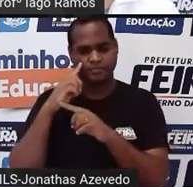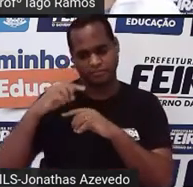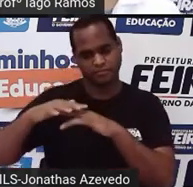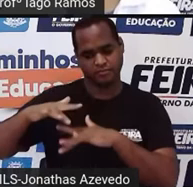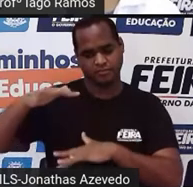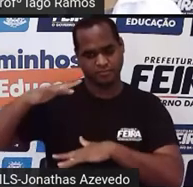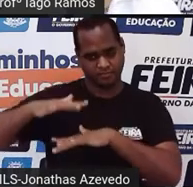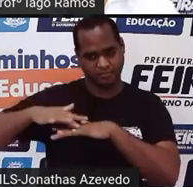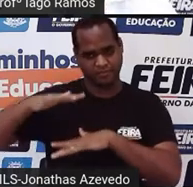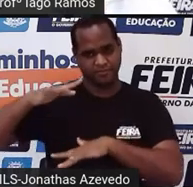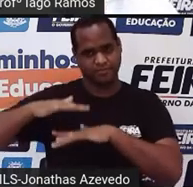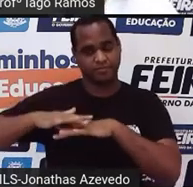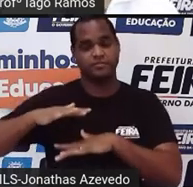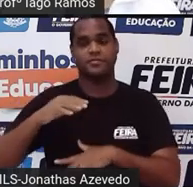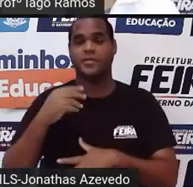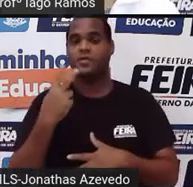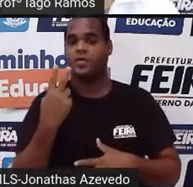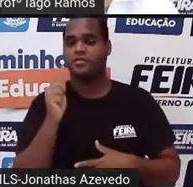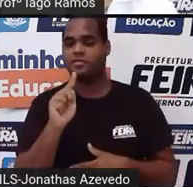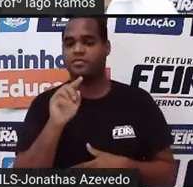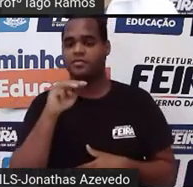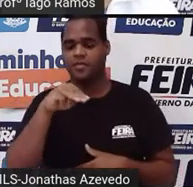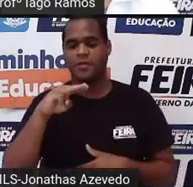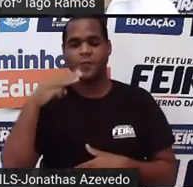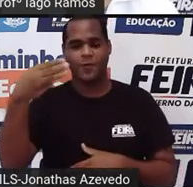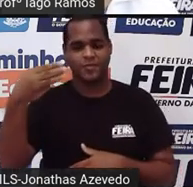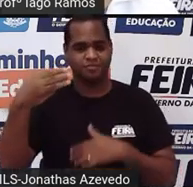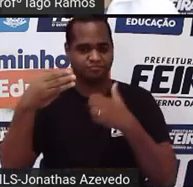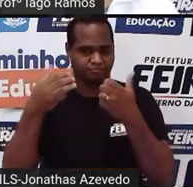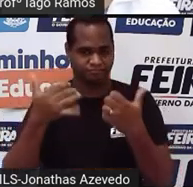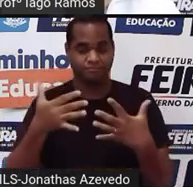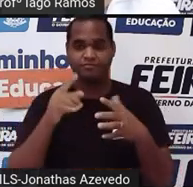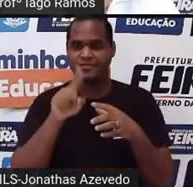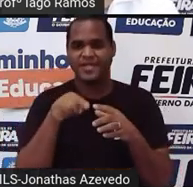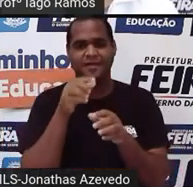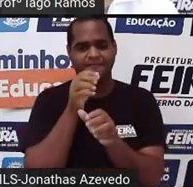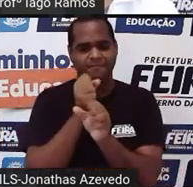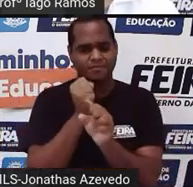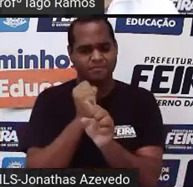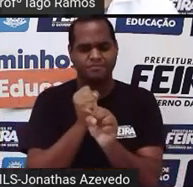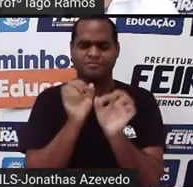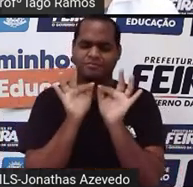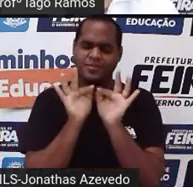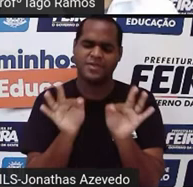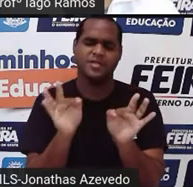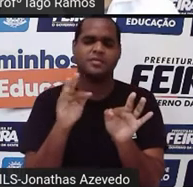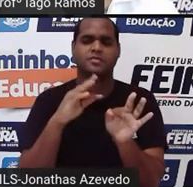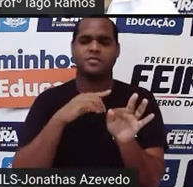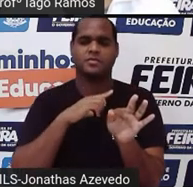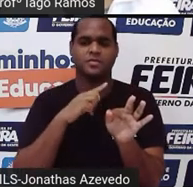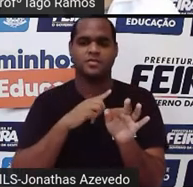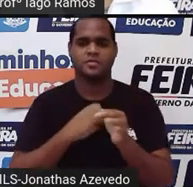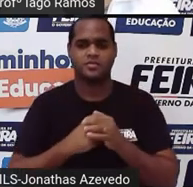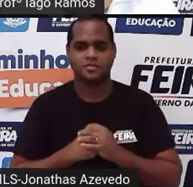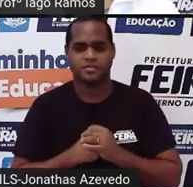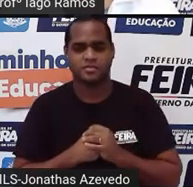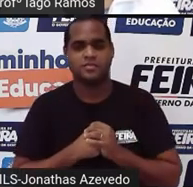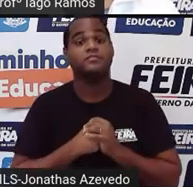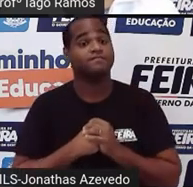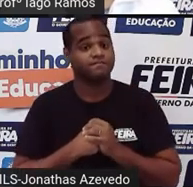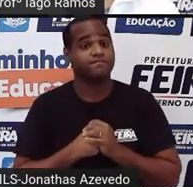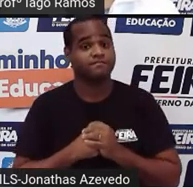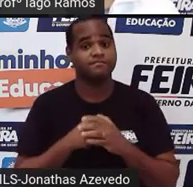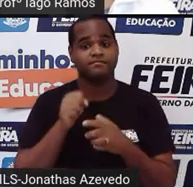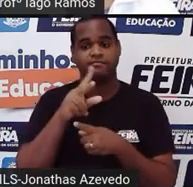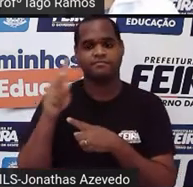de dois metros cúbicos, tá bom? Então, o cálculo é simples, tá? Professor, mas